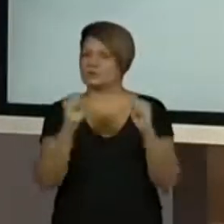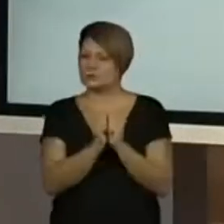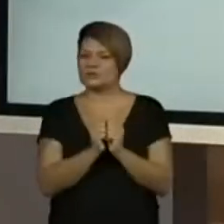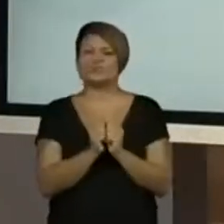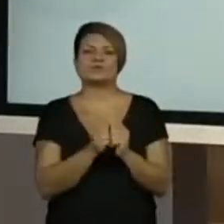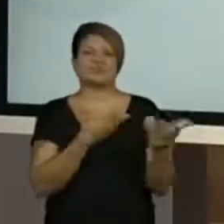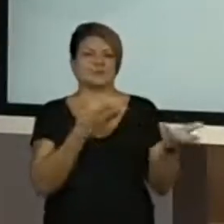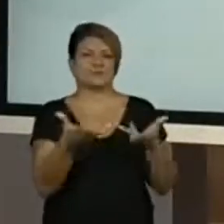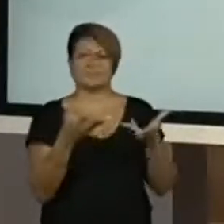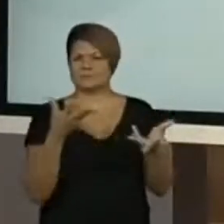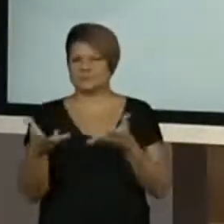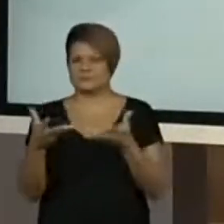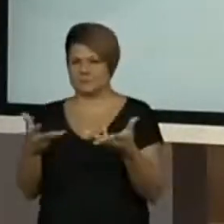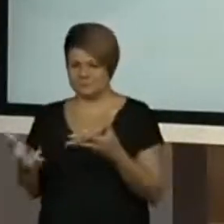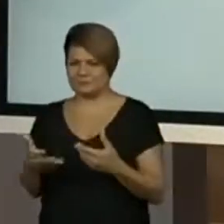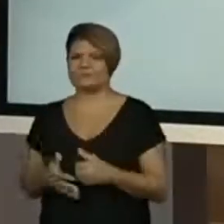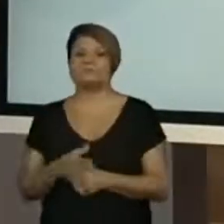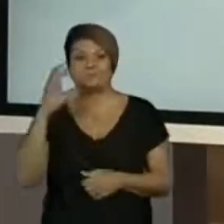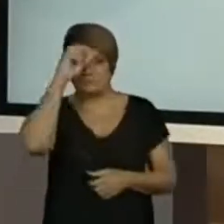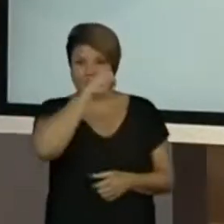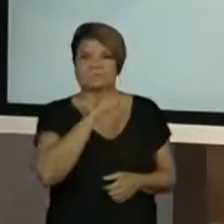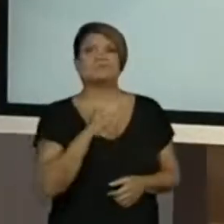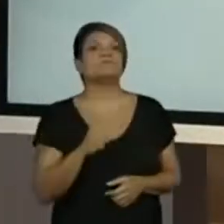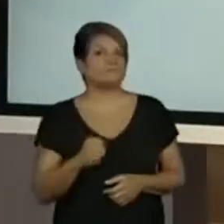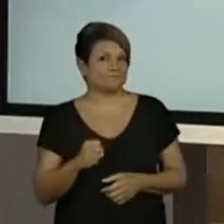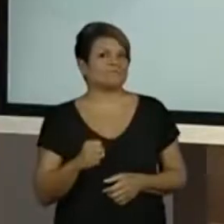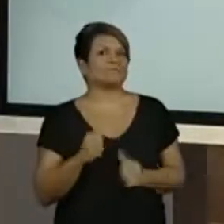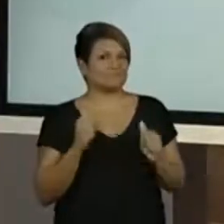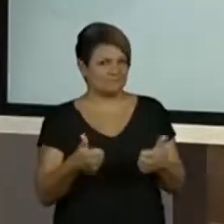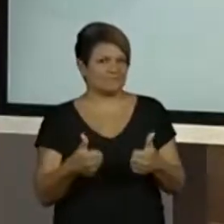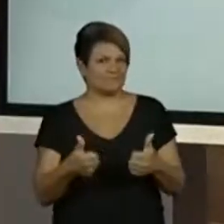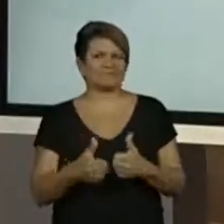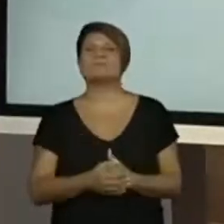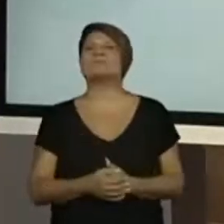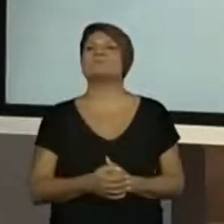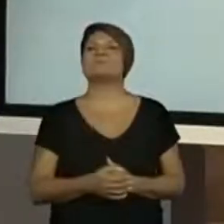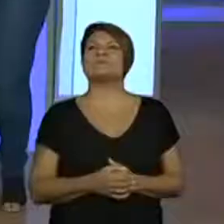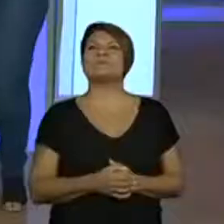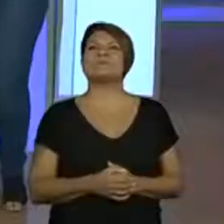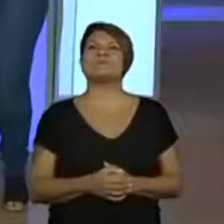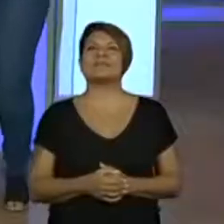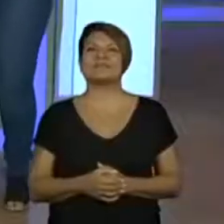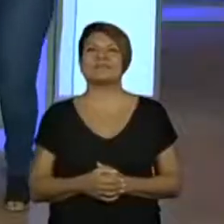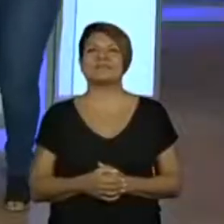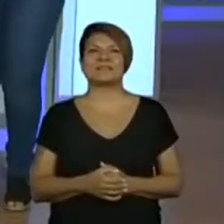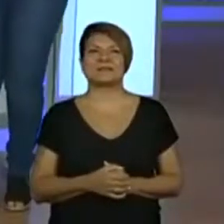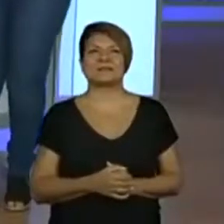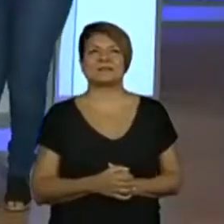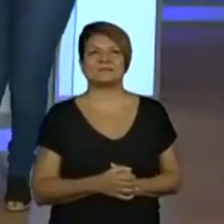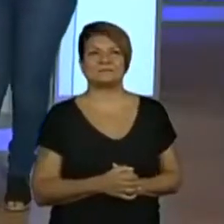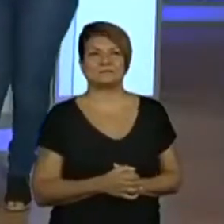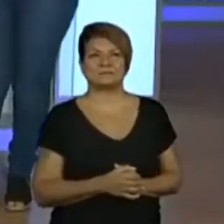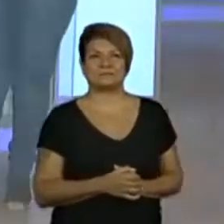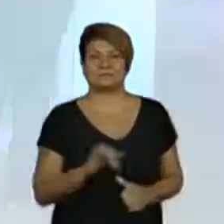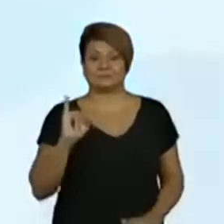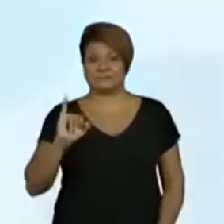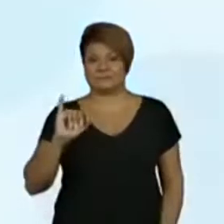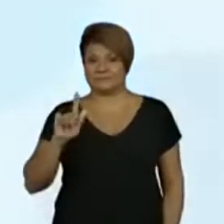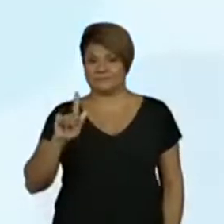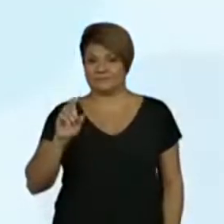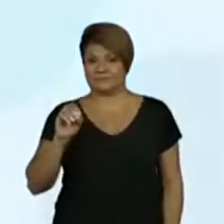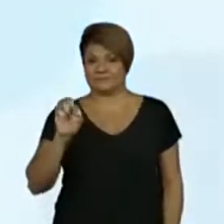falando juntos e a gente vai aprender bastante. Tudo bem? Olhem lá! Igor